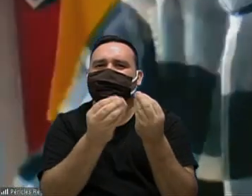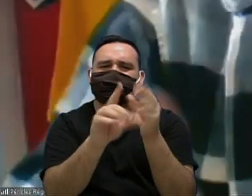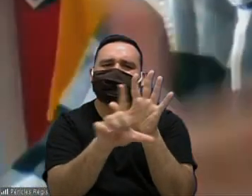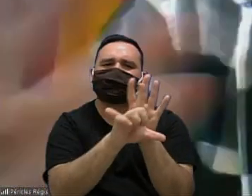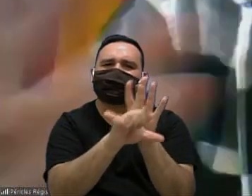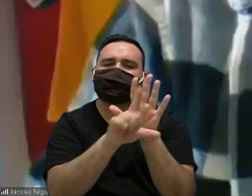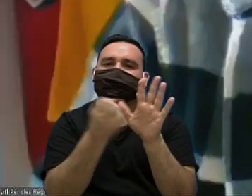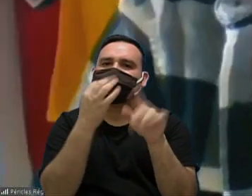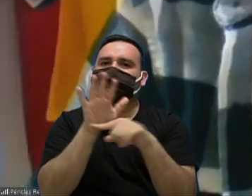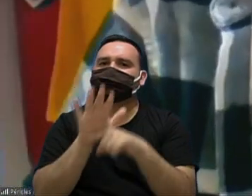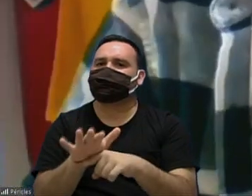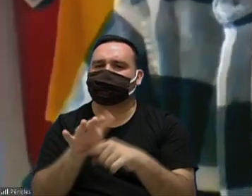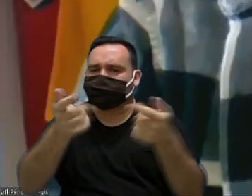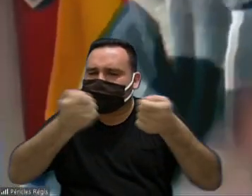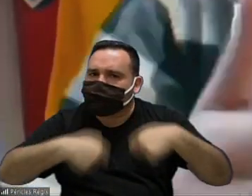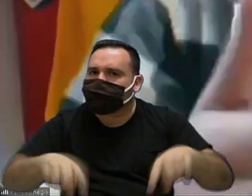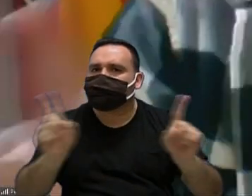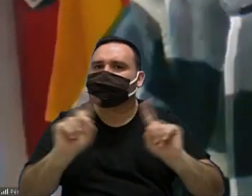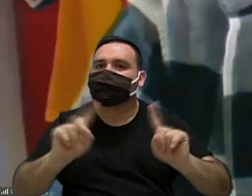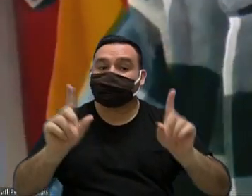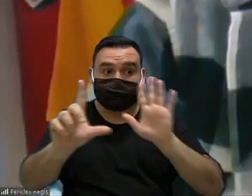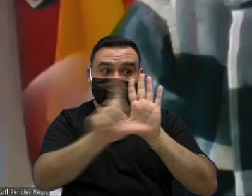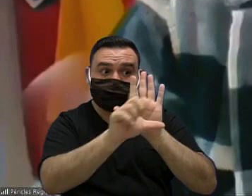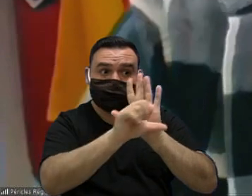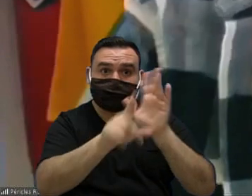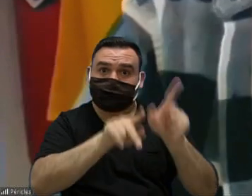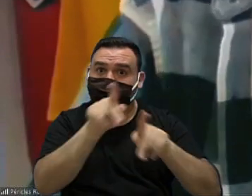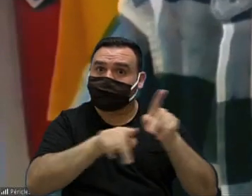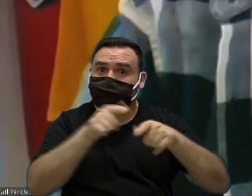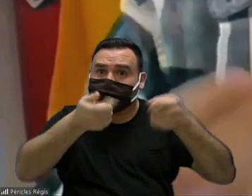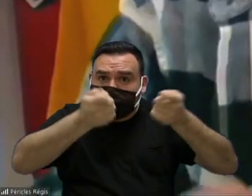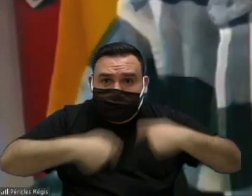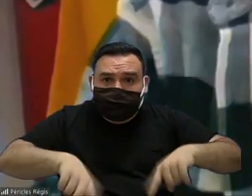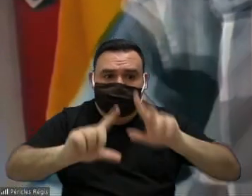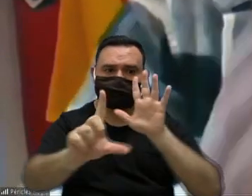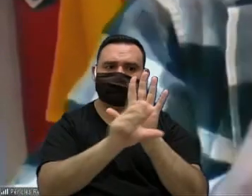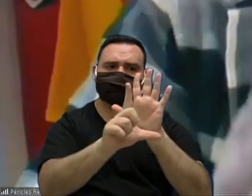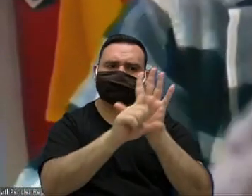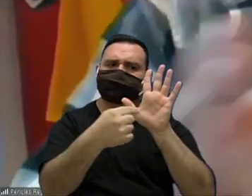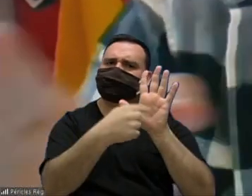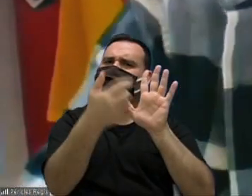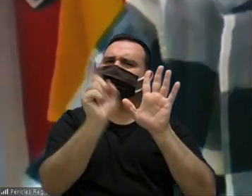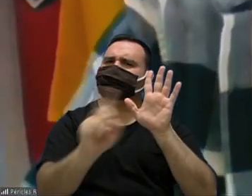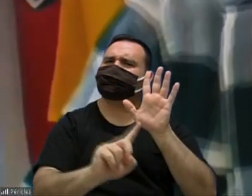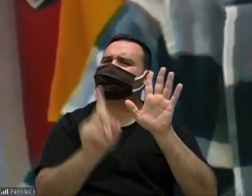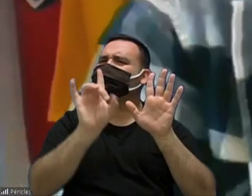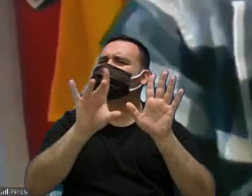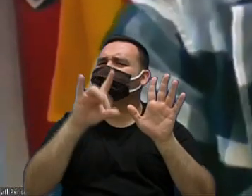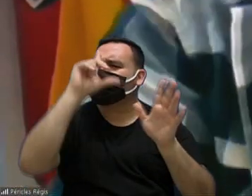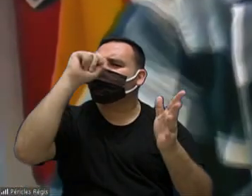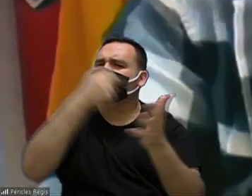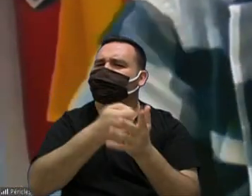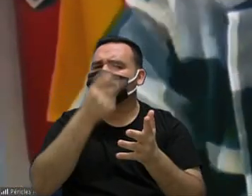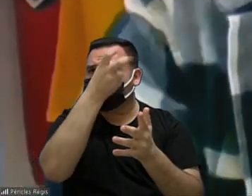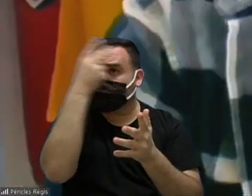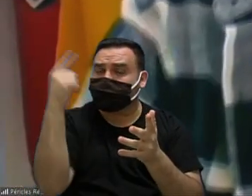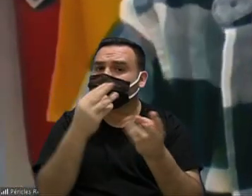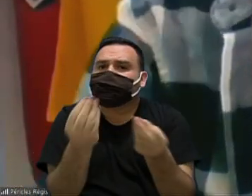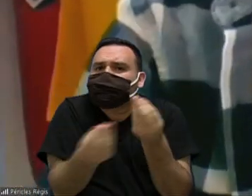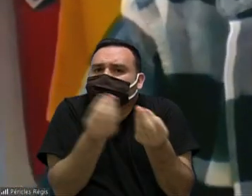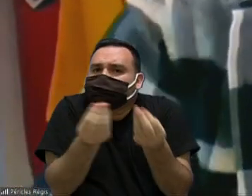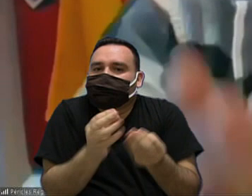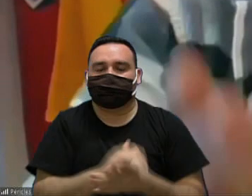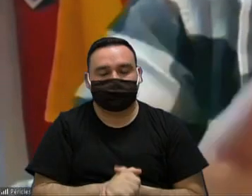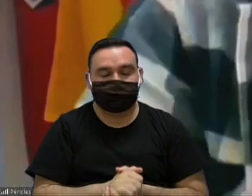lei que ela está sendo beneficiada por isso e política pública muitas vezes não precisa de lei é uma definição do executivo de como vai